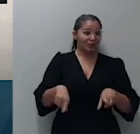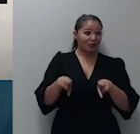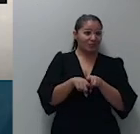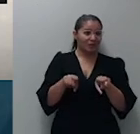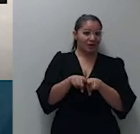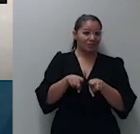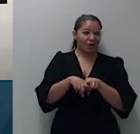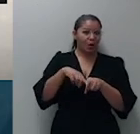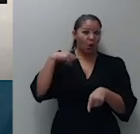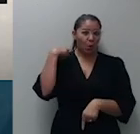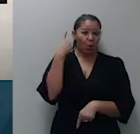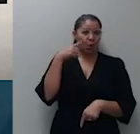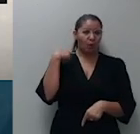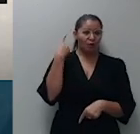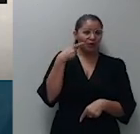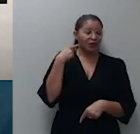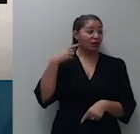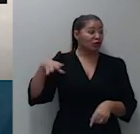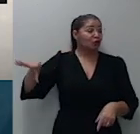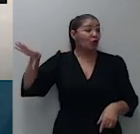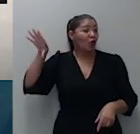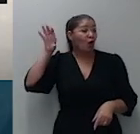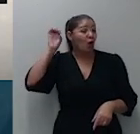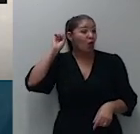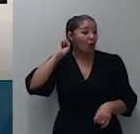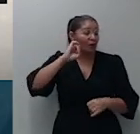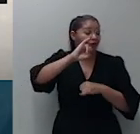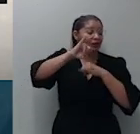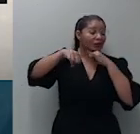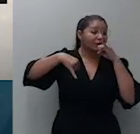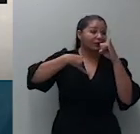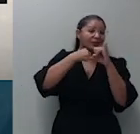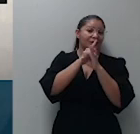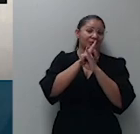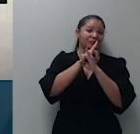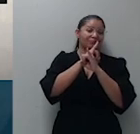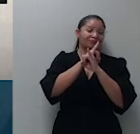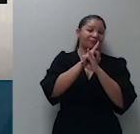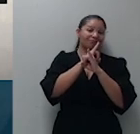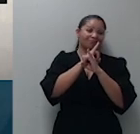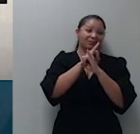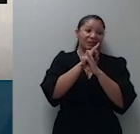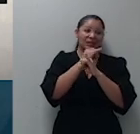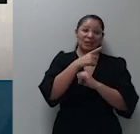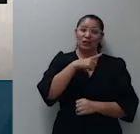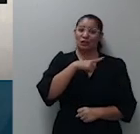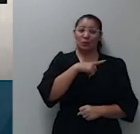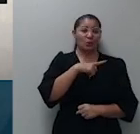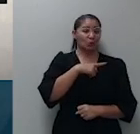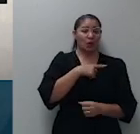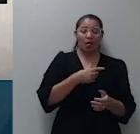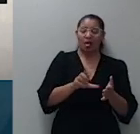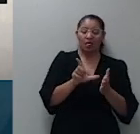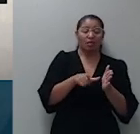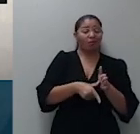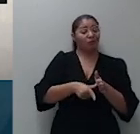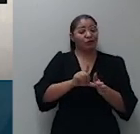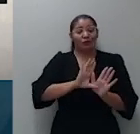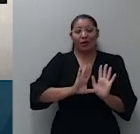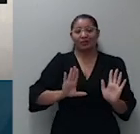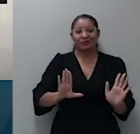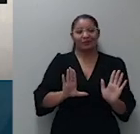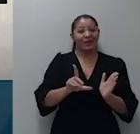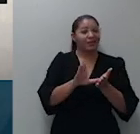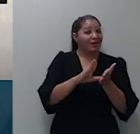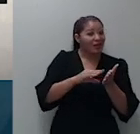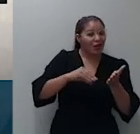àqueles que nos ouvem pela internet. Eu não tenho nenhum adiamento e nem retirada e nenhum